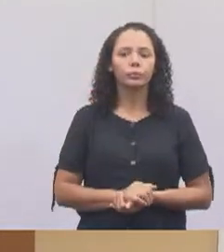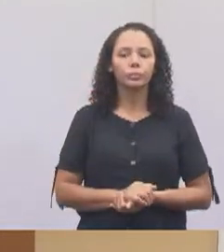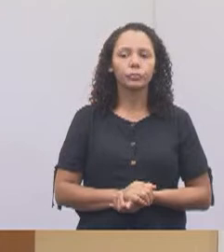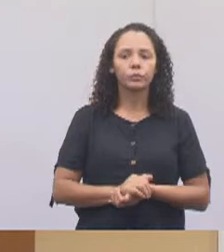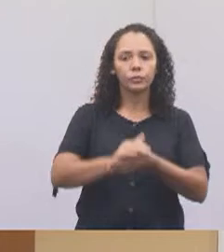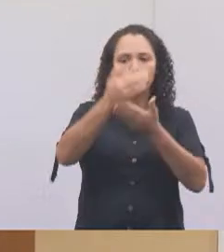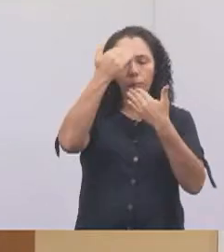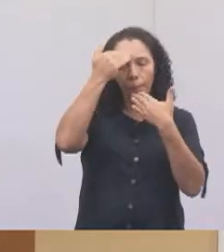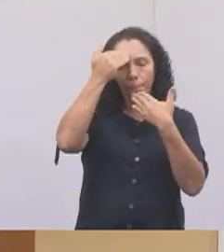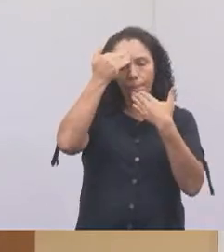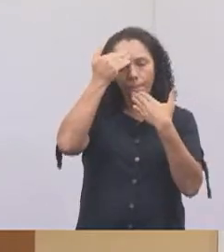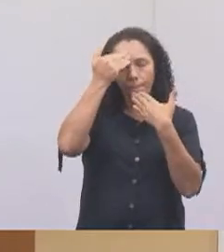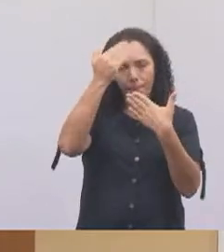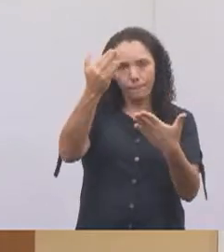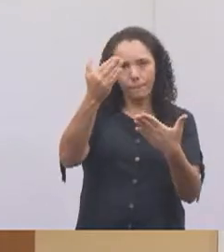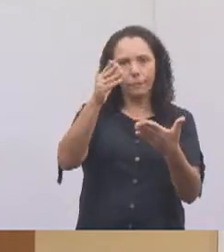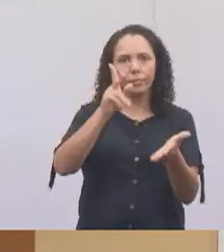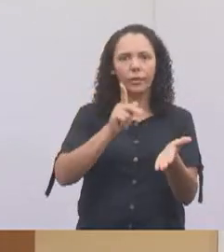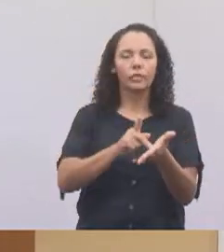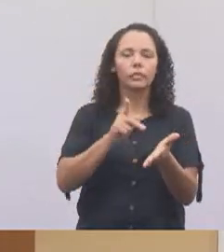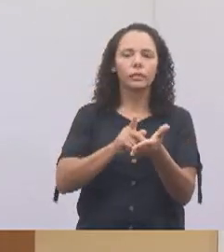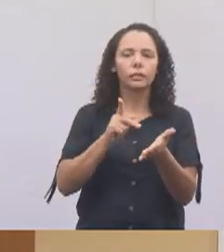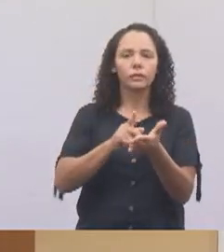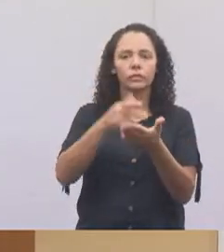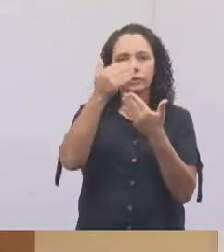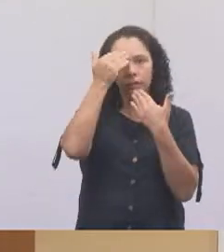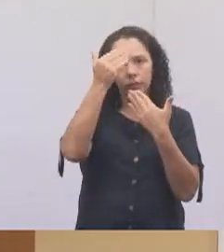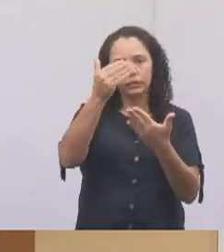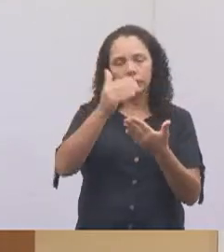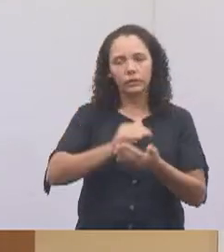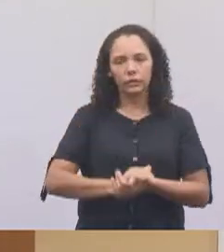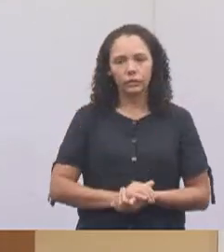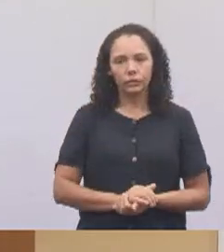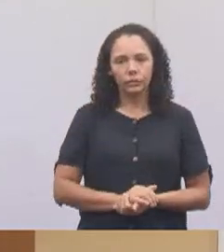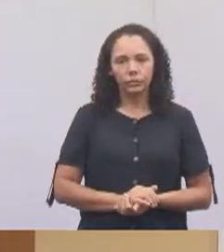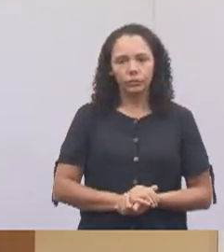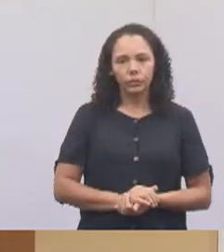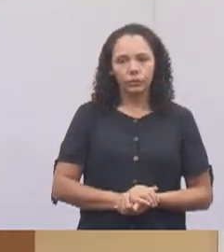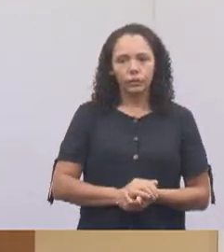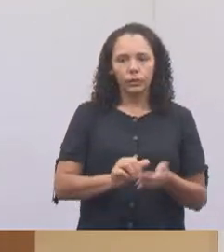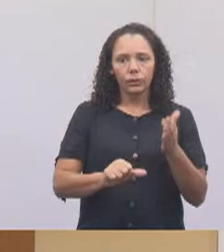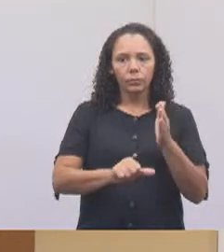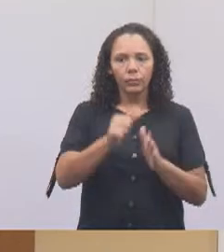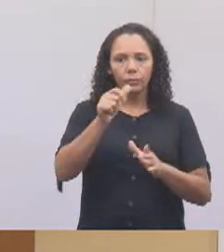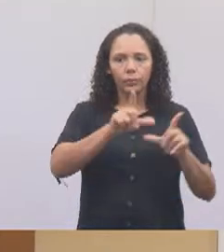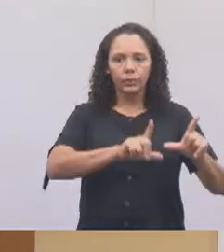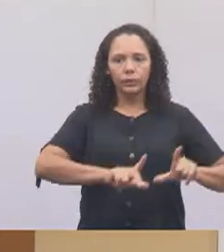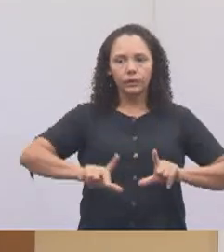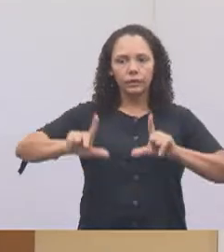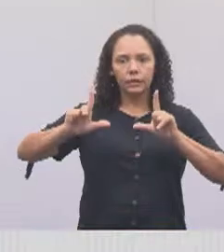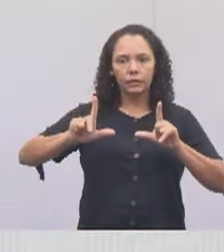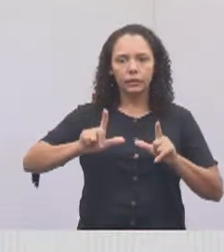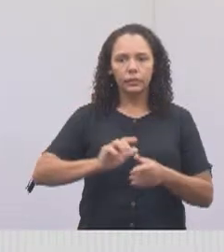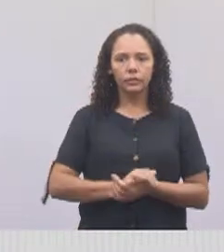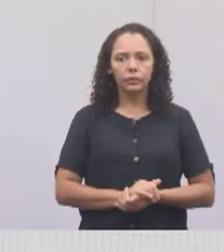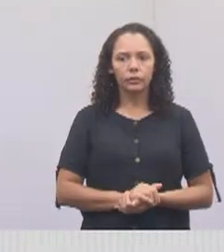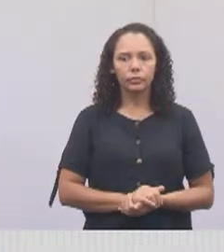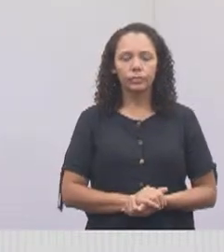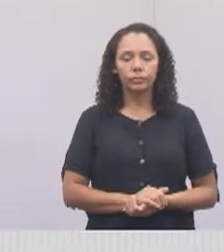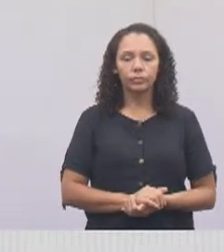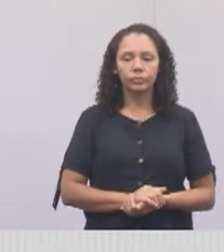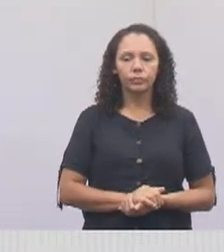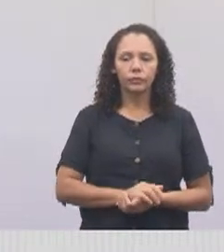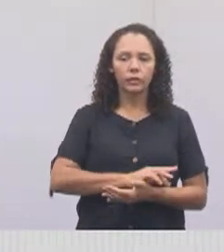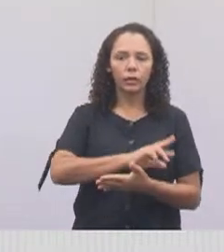Então, muito obrigada mesmo, gratidão, não é? É assim que se faz, um ajudando o outro. Pode colocar o primeiro slide, por favor. Algumas